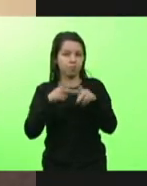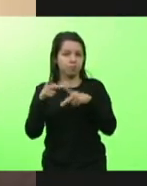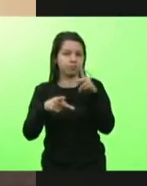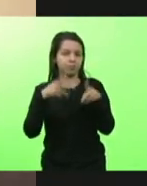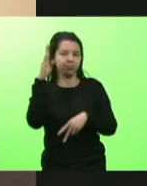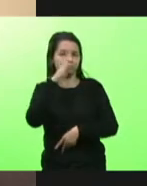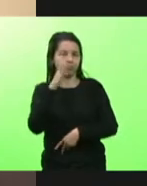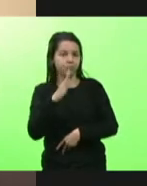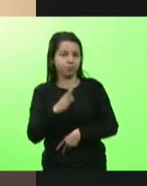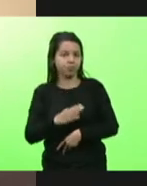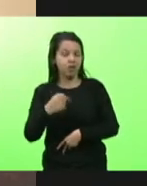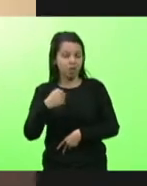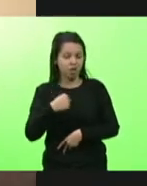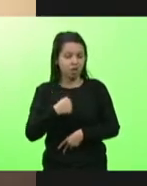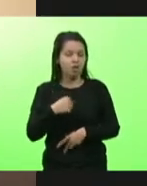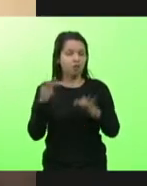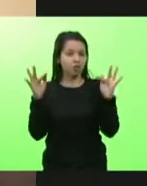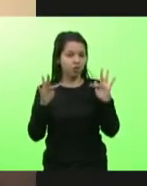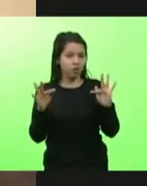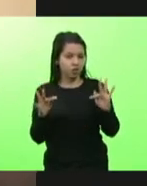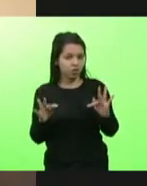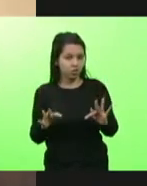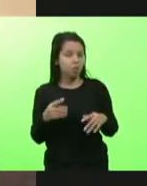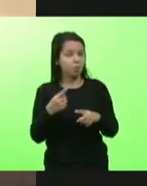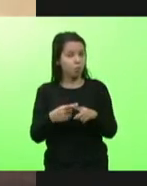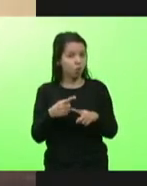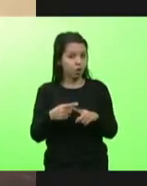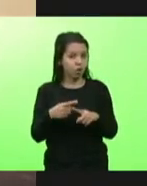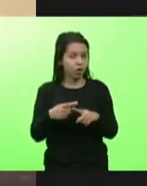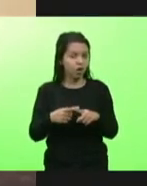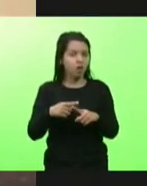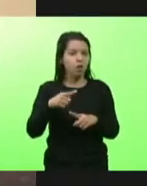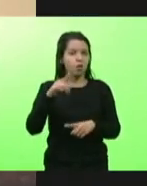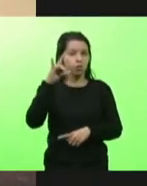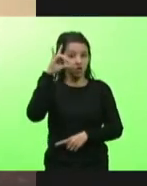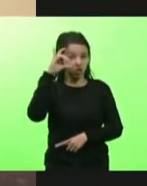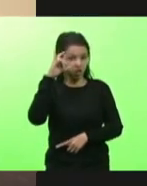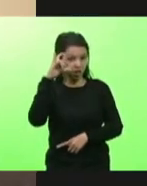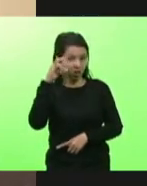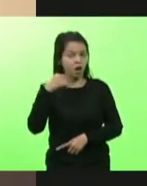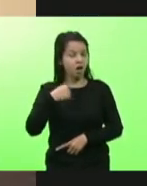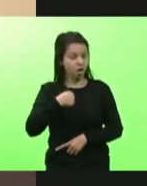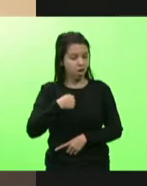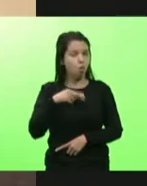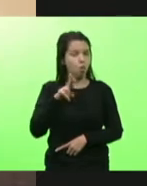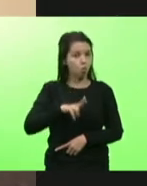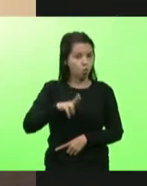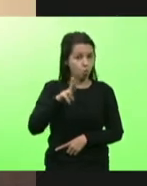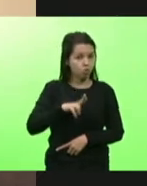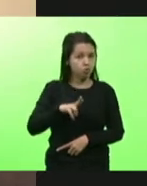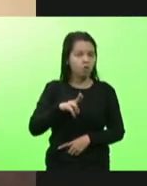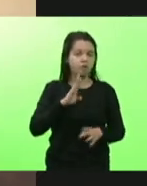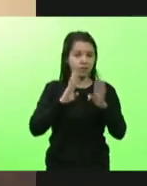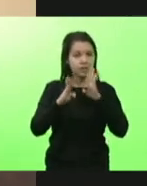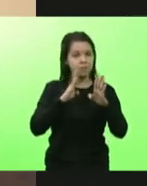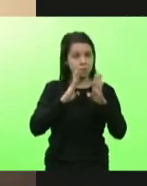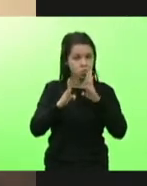o Instagram, que eu sou usuário do Instagram, o Facebook, na verdade,